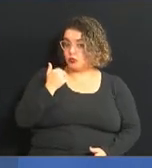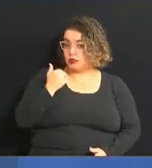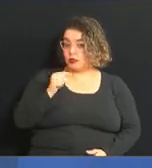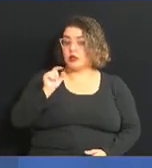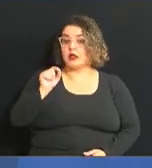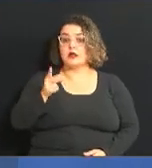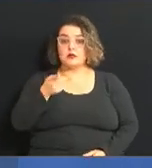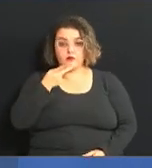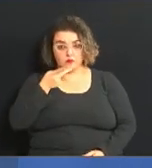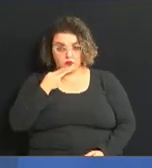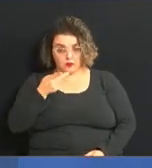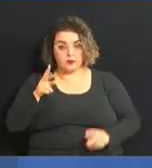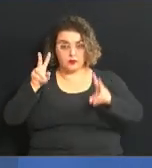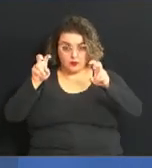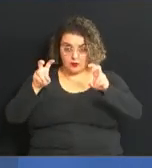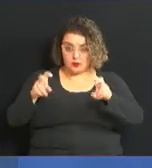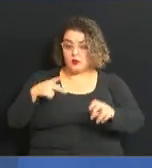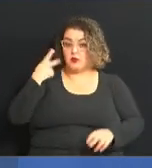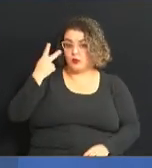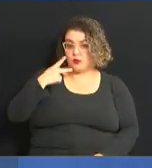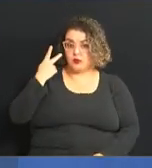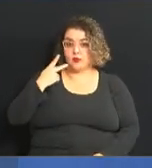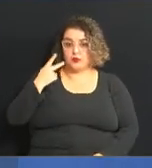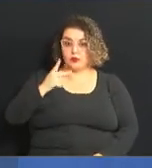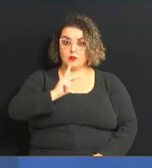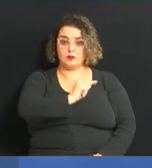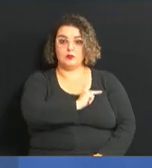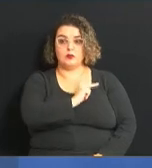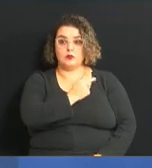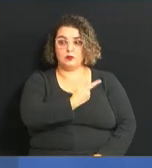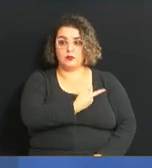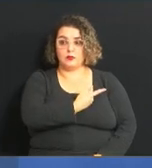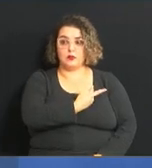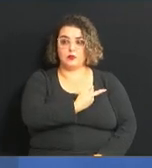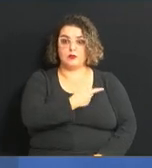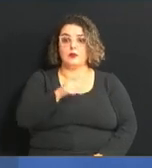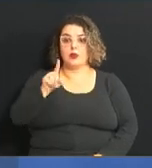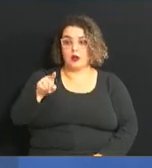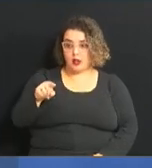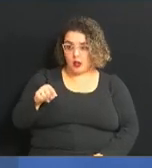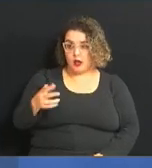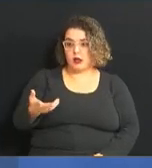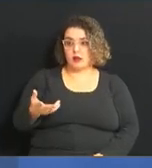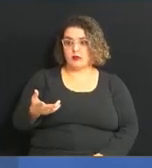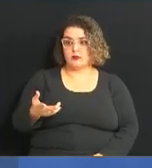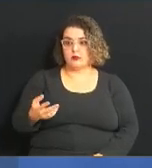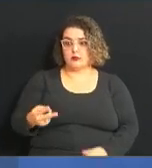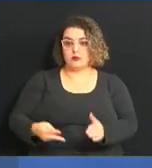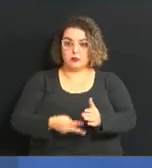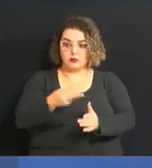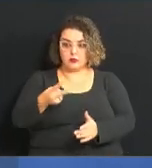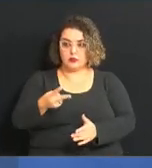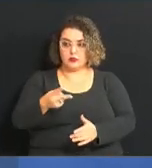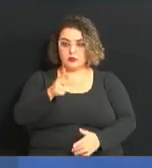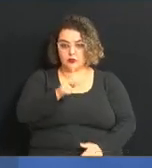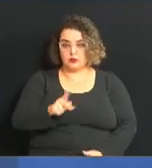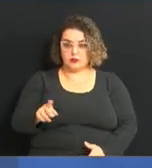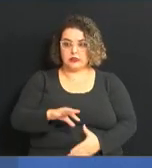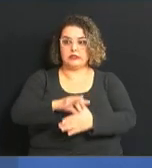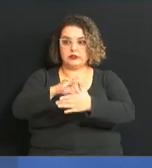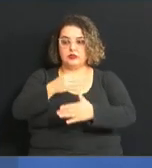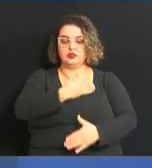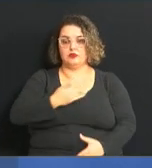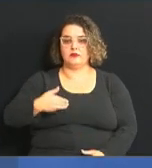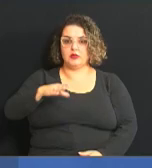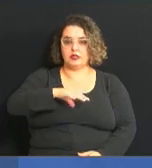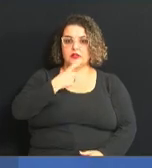sobre esse assunto foi o vereador Paulo Haddad, ele que é aí o segundo vice-líder de governo aqui na cidade.